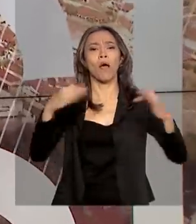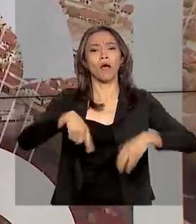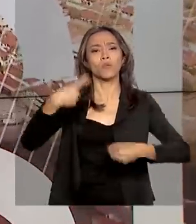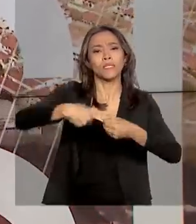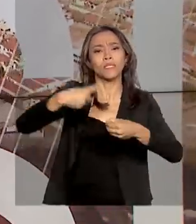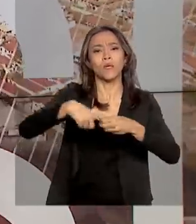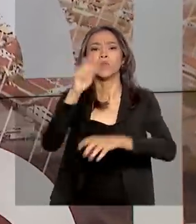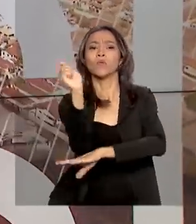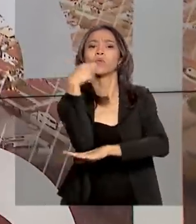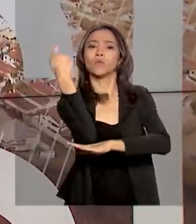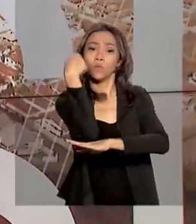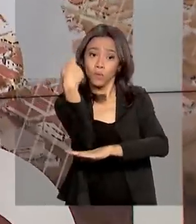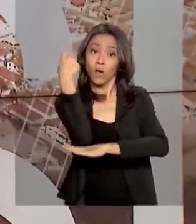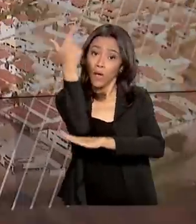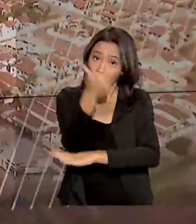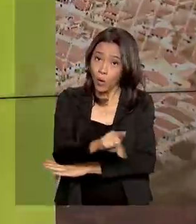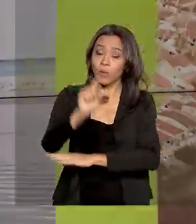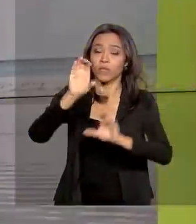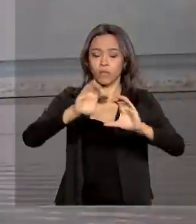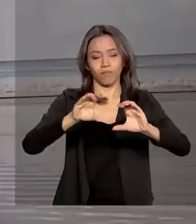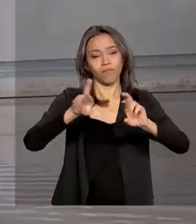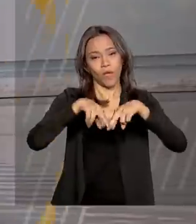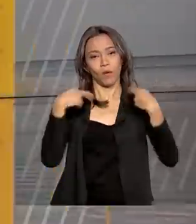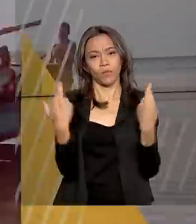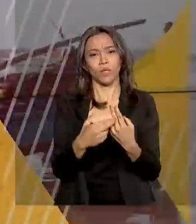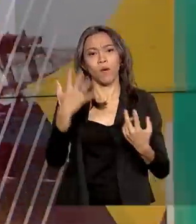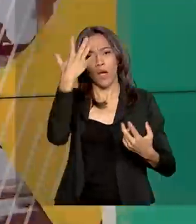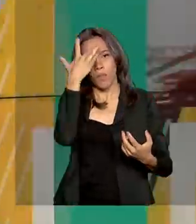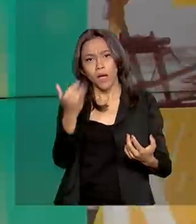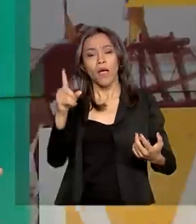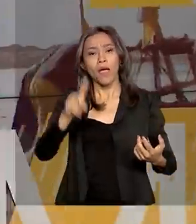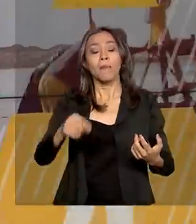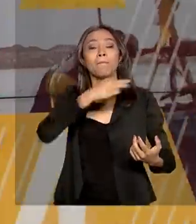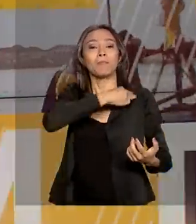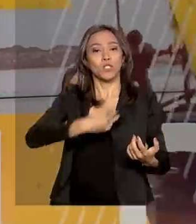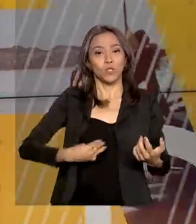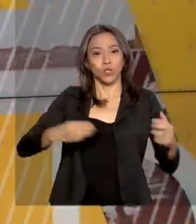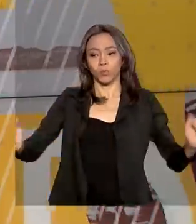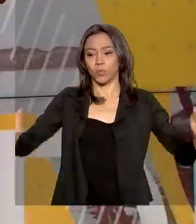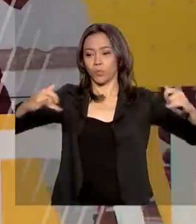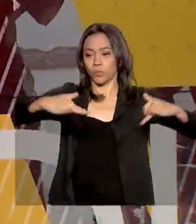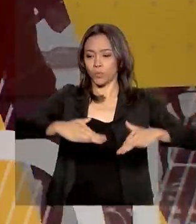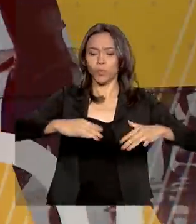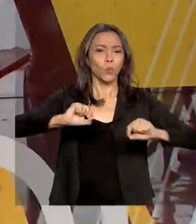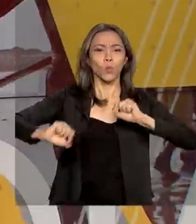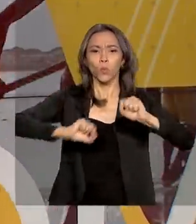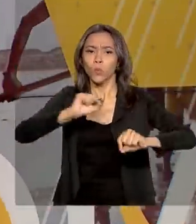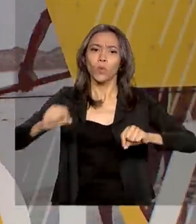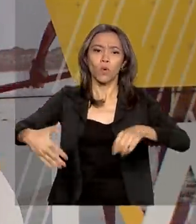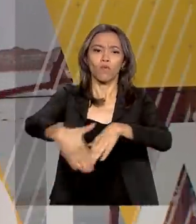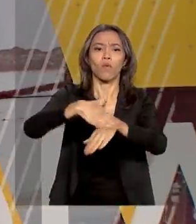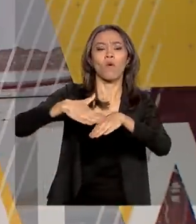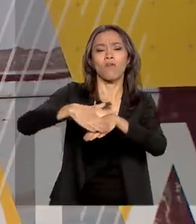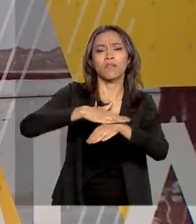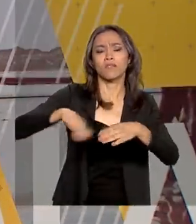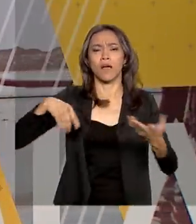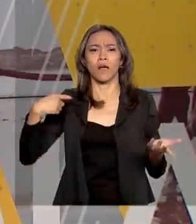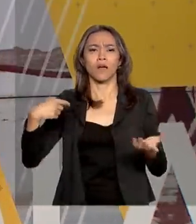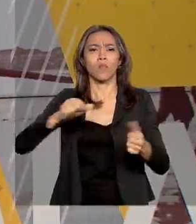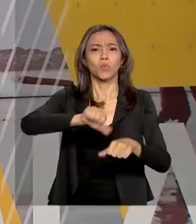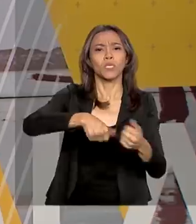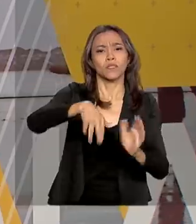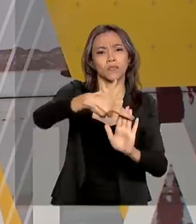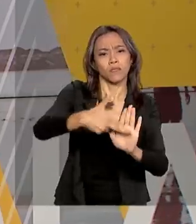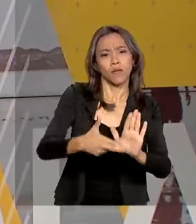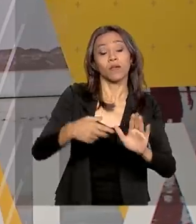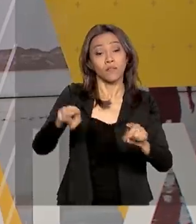de cúpula do bloco. Amanhã é a vez dos chanceleres se encontrarem. Na cúpula, deverão ser discutidas alterações em acordos e na